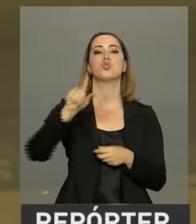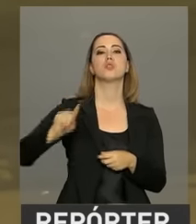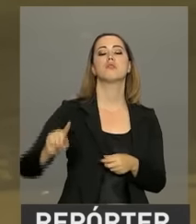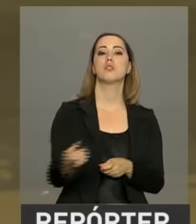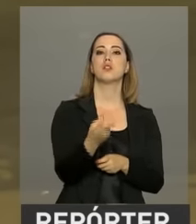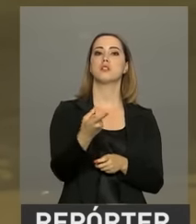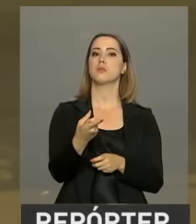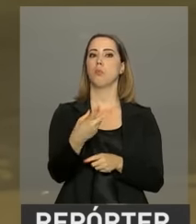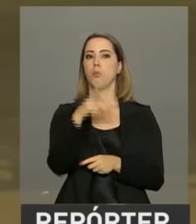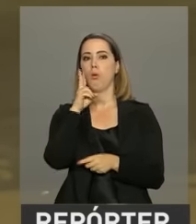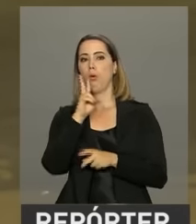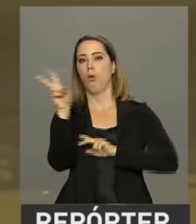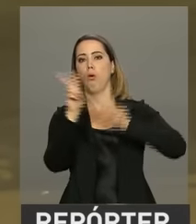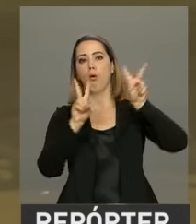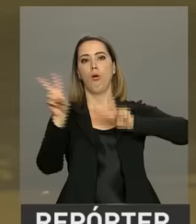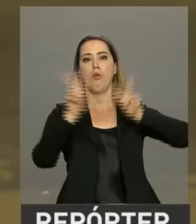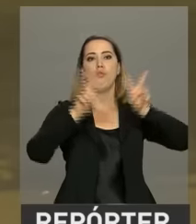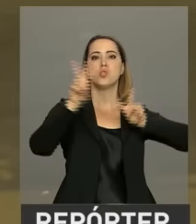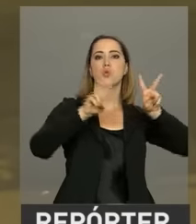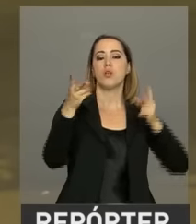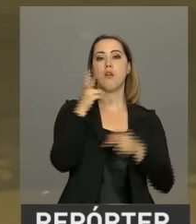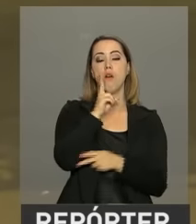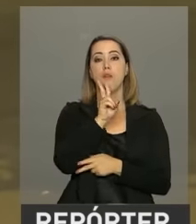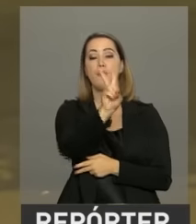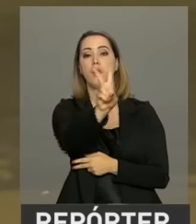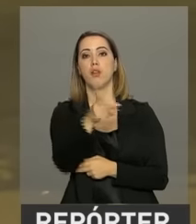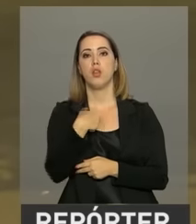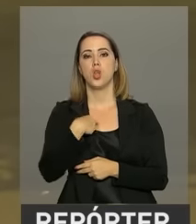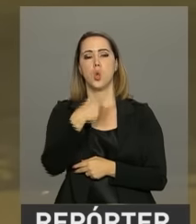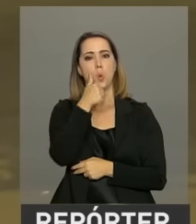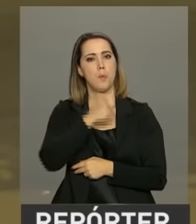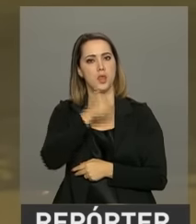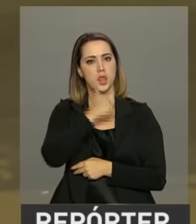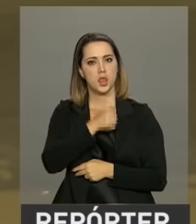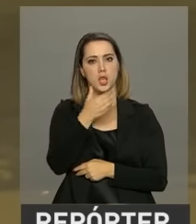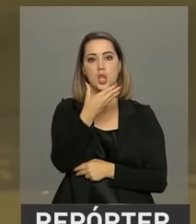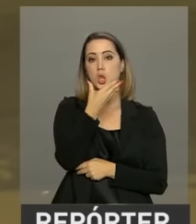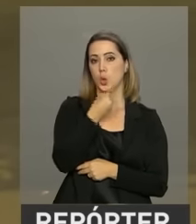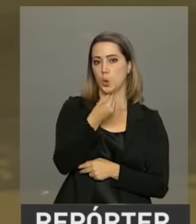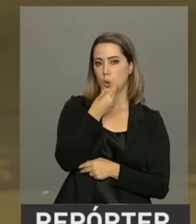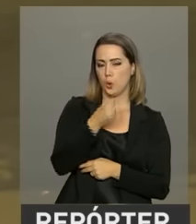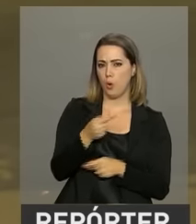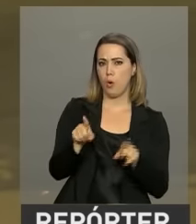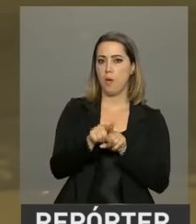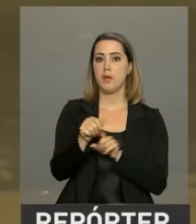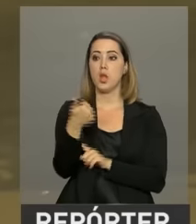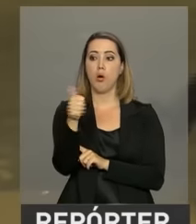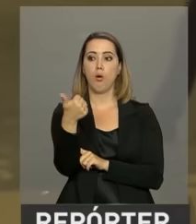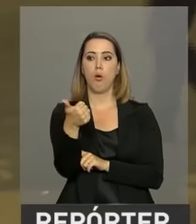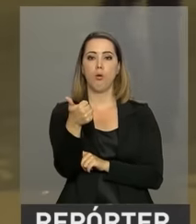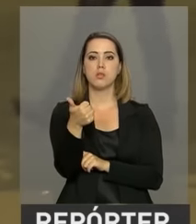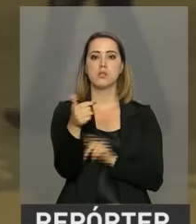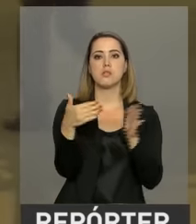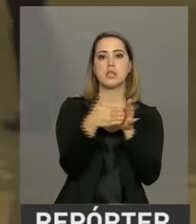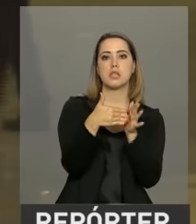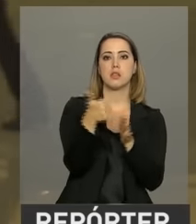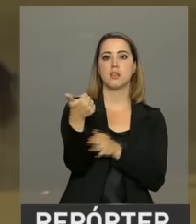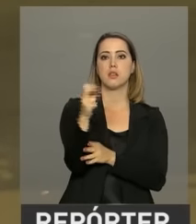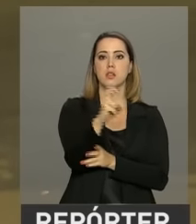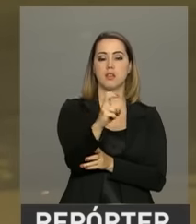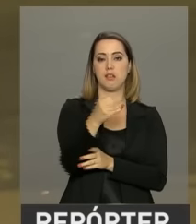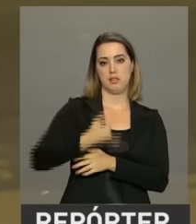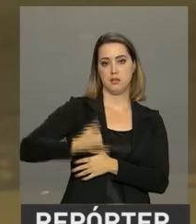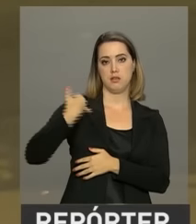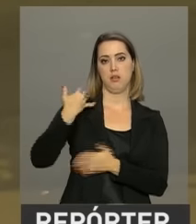acessos a fotos de garotos e garotas entre 11 e 15 anos de idade. Isso apenas nos três